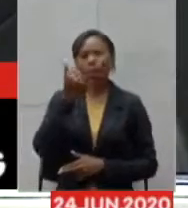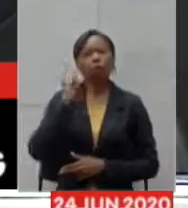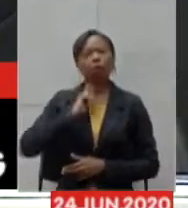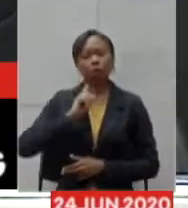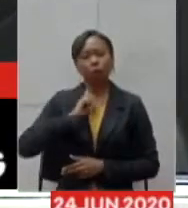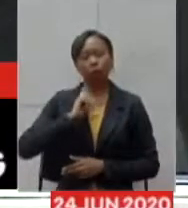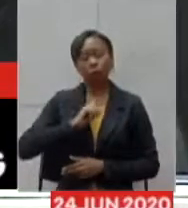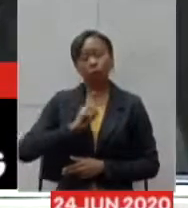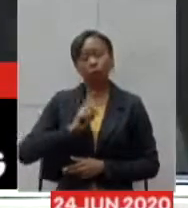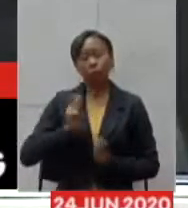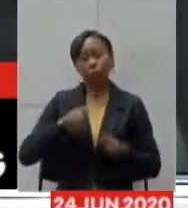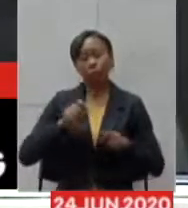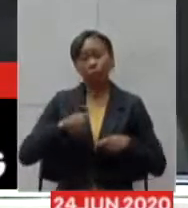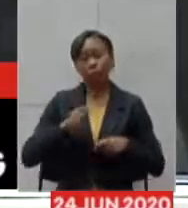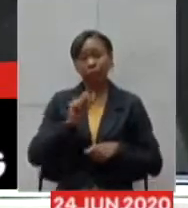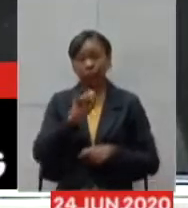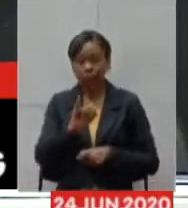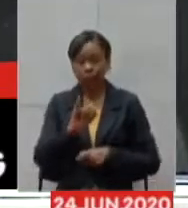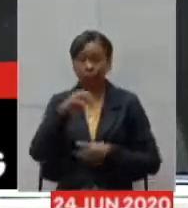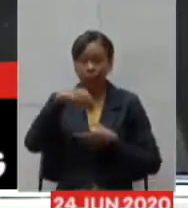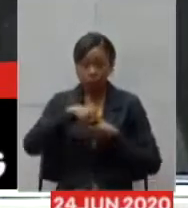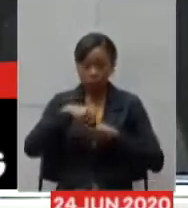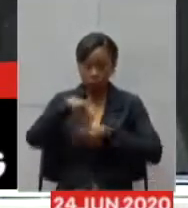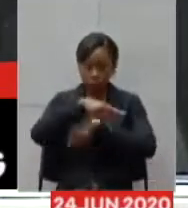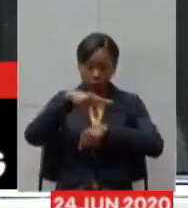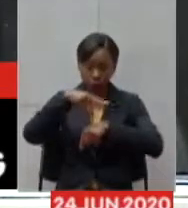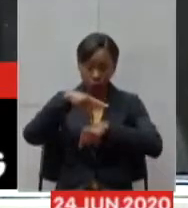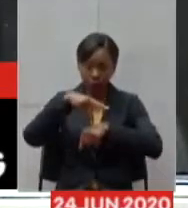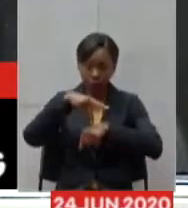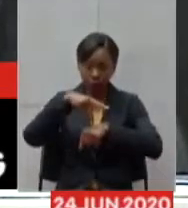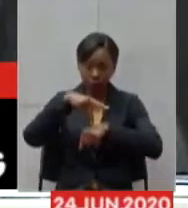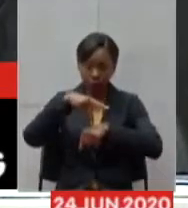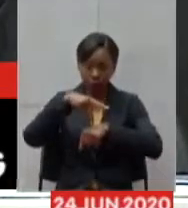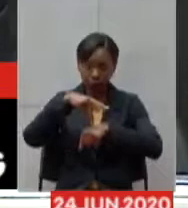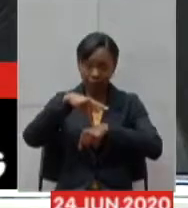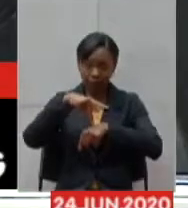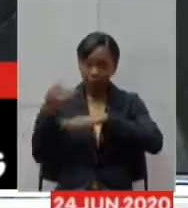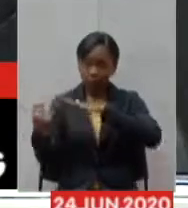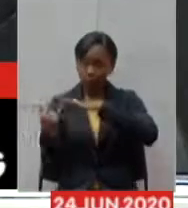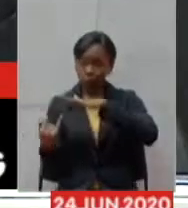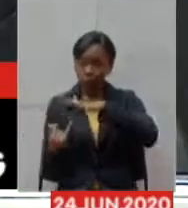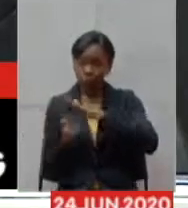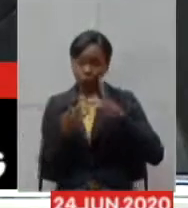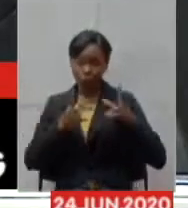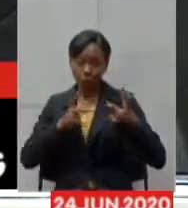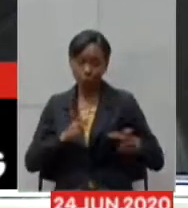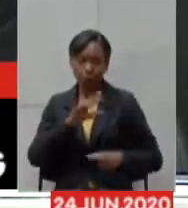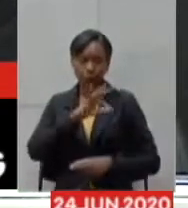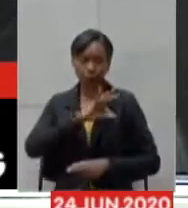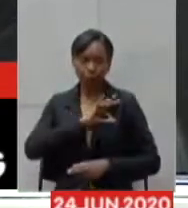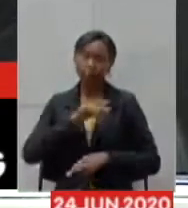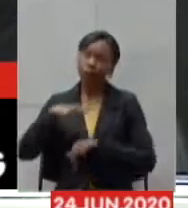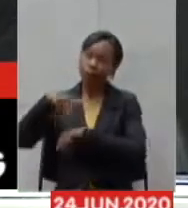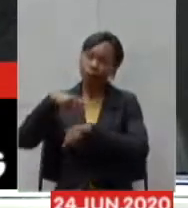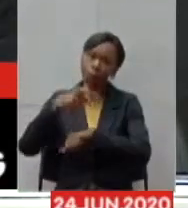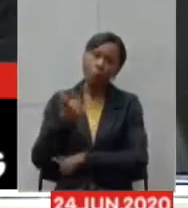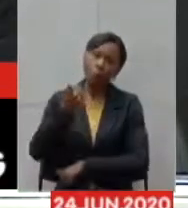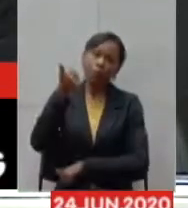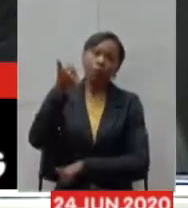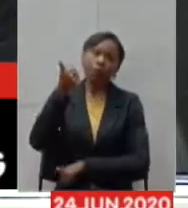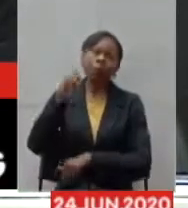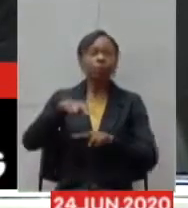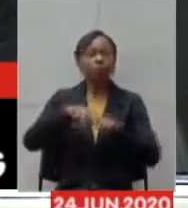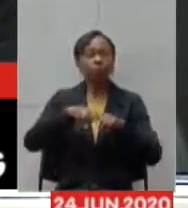existissem mais instituições como a Polícia Militar nosso país seria melhor então é por isso que o governador